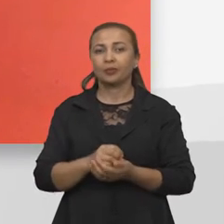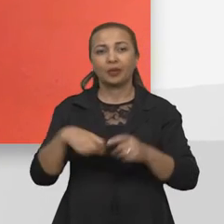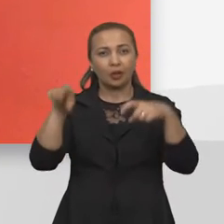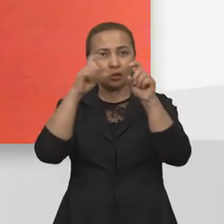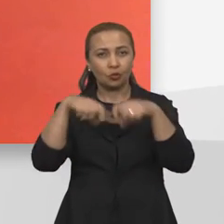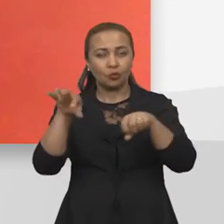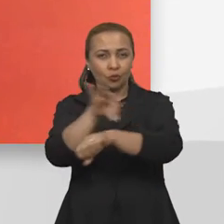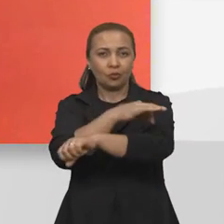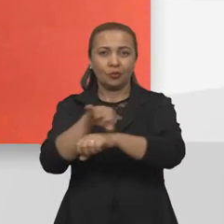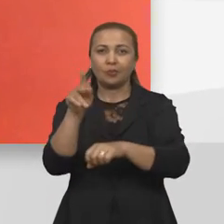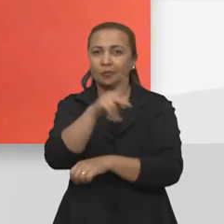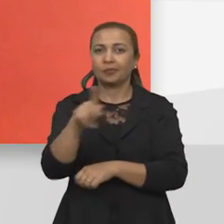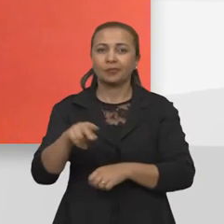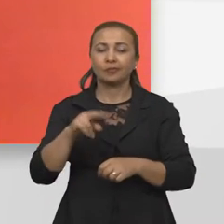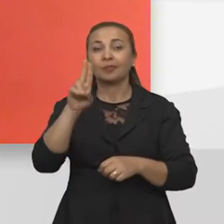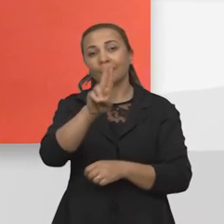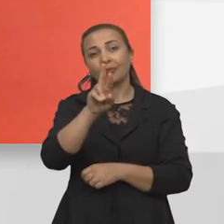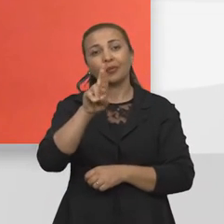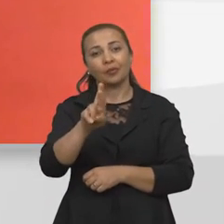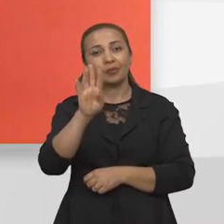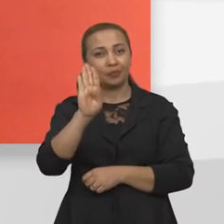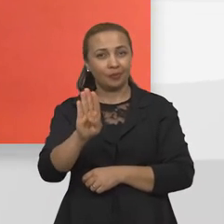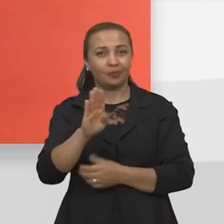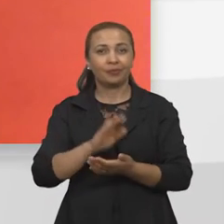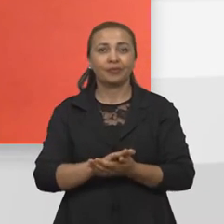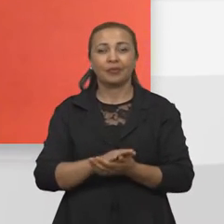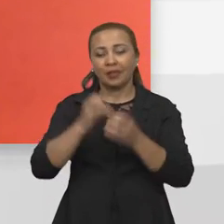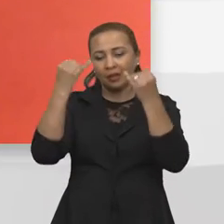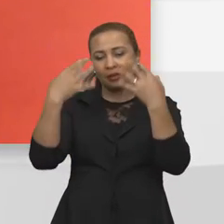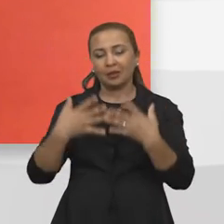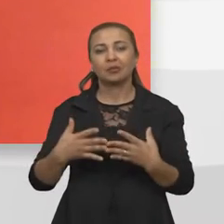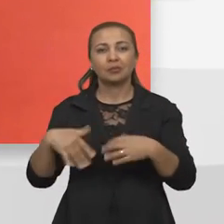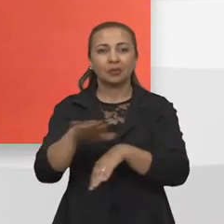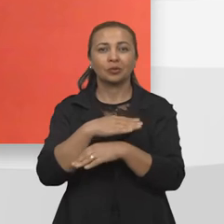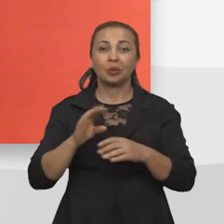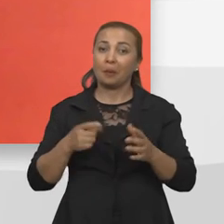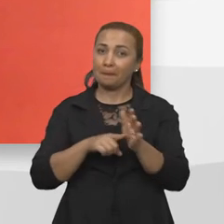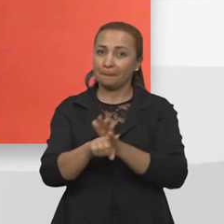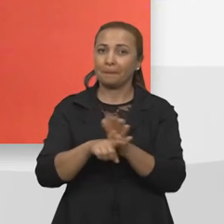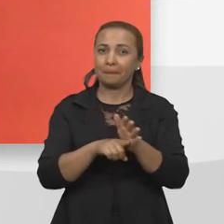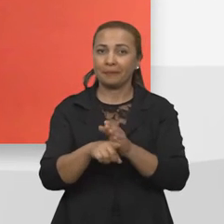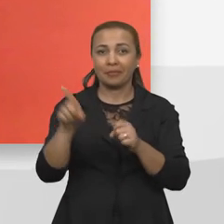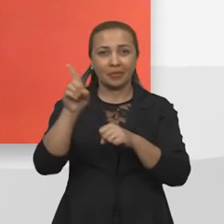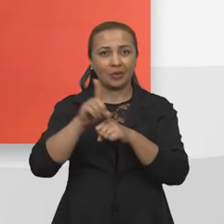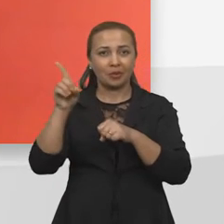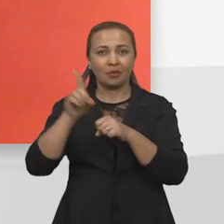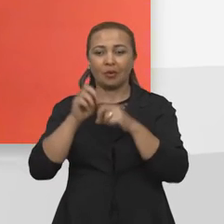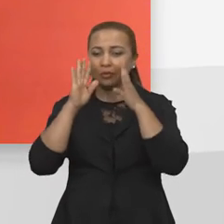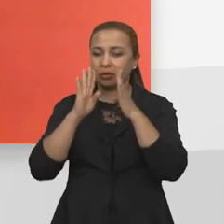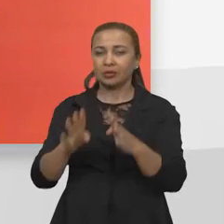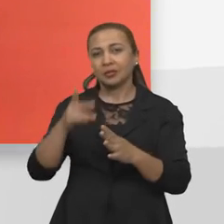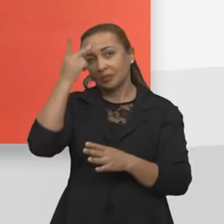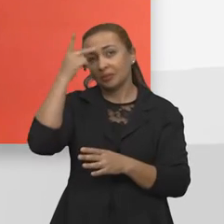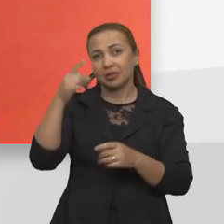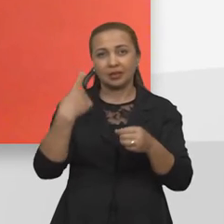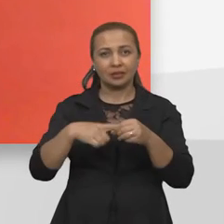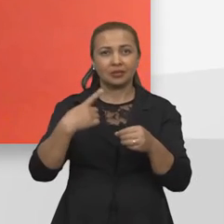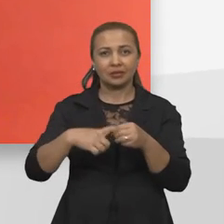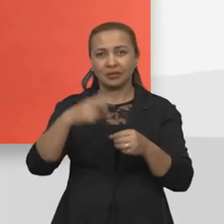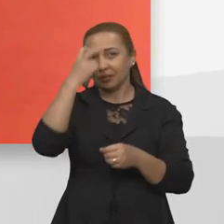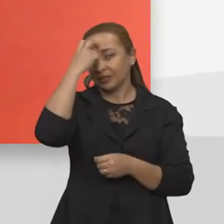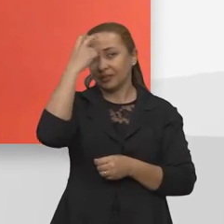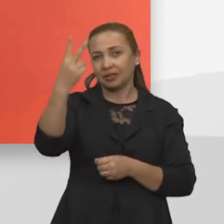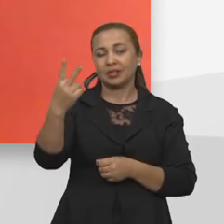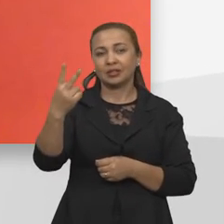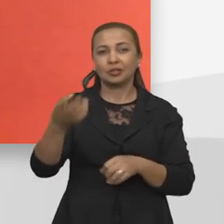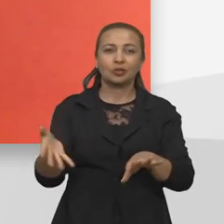engenheiro da computação e professor da Universidade Federal do Recôncavo da Bahia, explica sobre sua pesquisa de doutorado direcionada para cidades